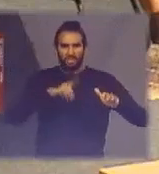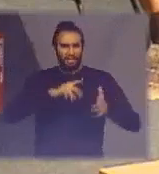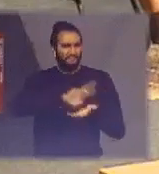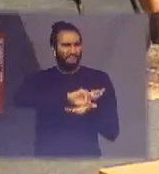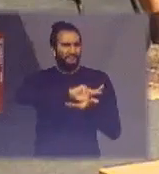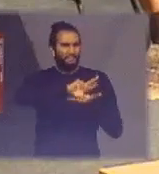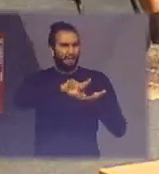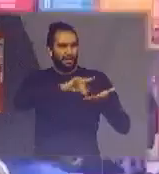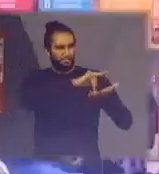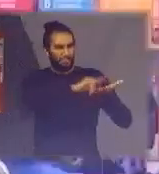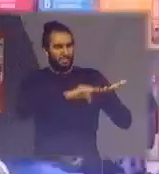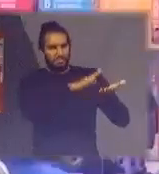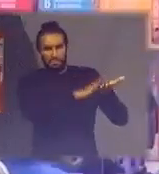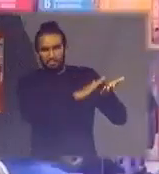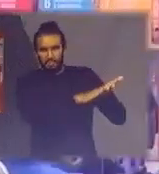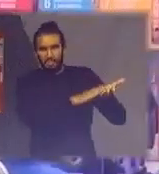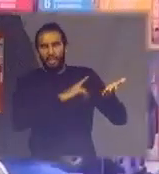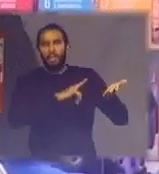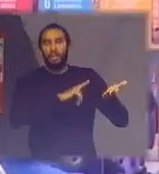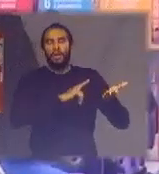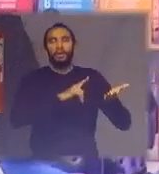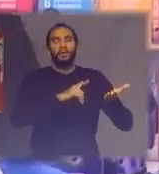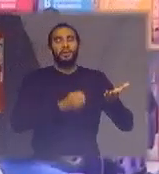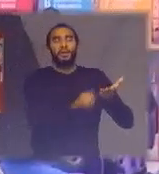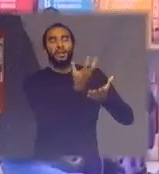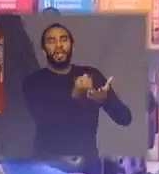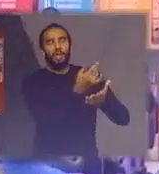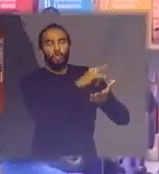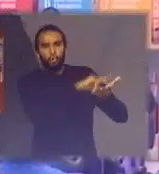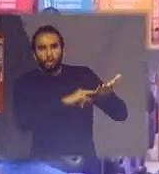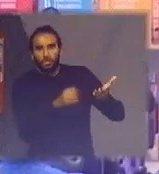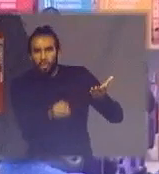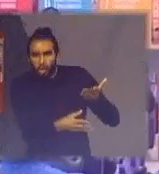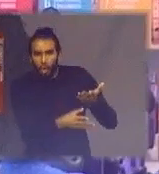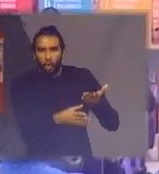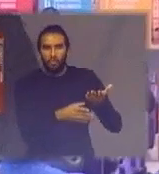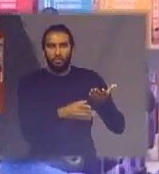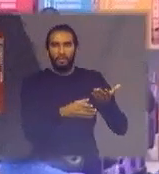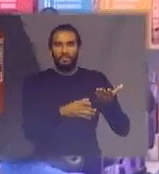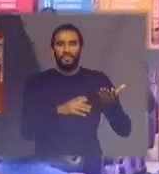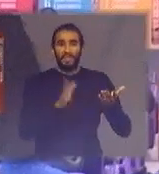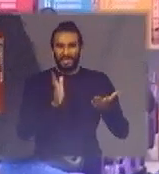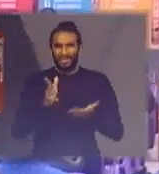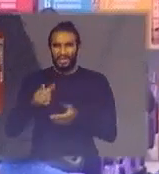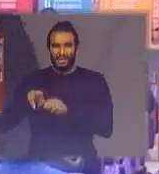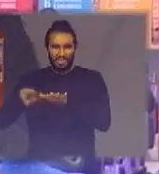estamos criando algumas cartilhas novas fizemos essa semana 10